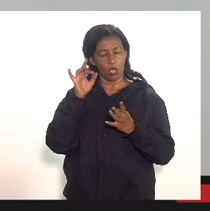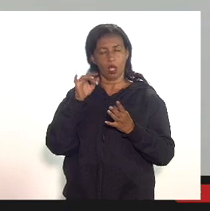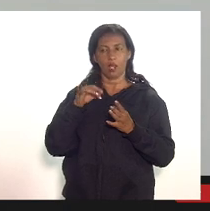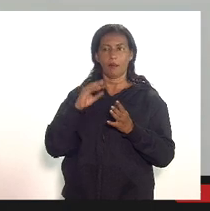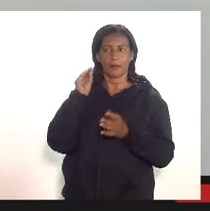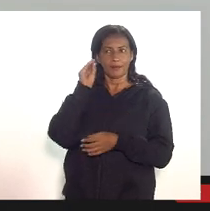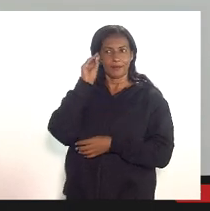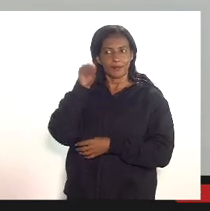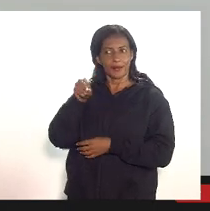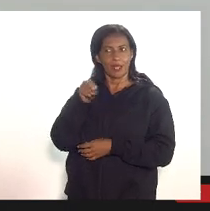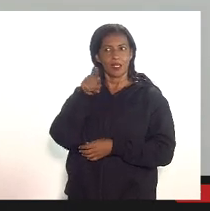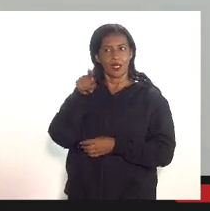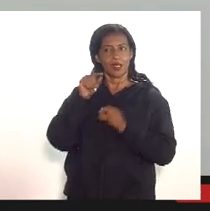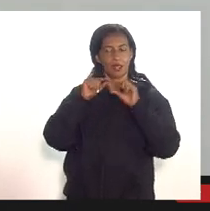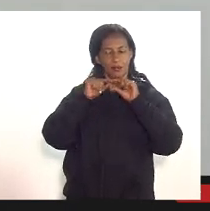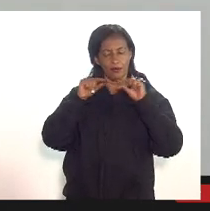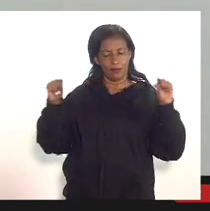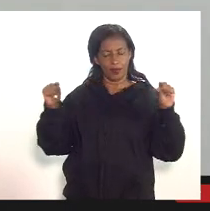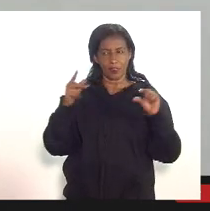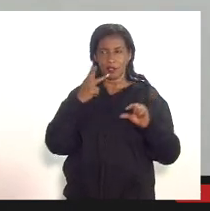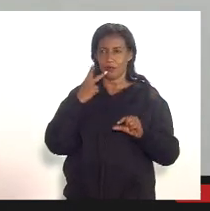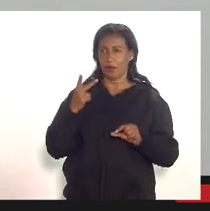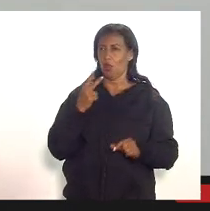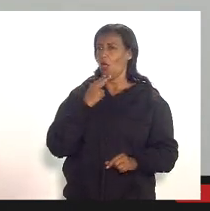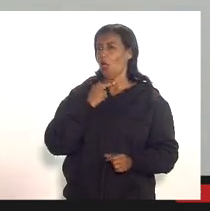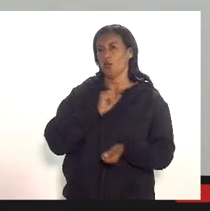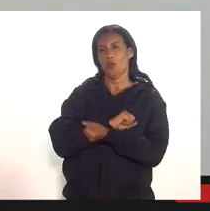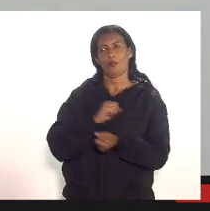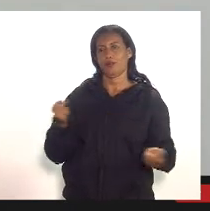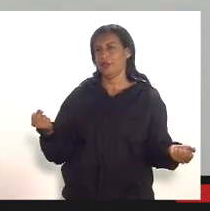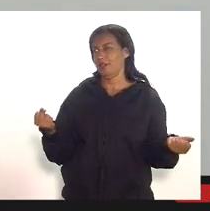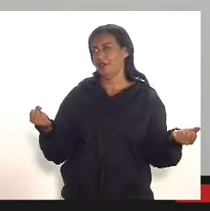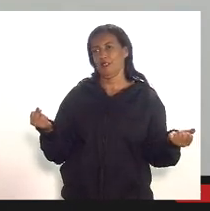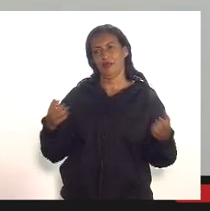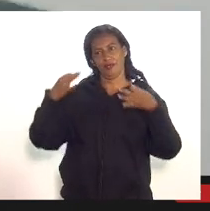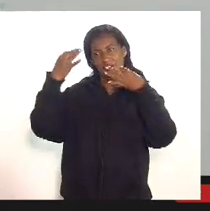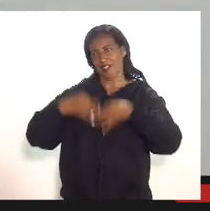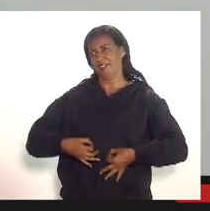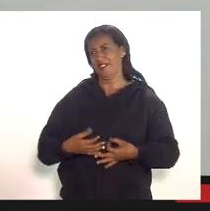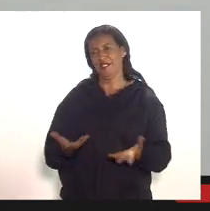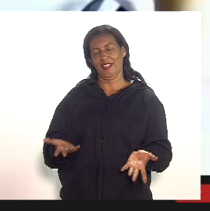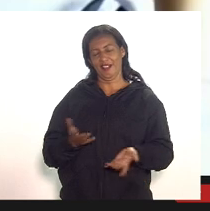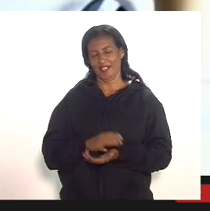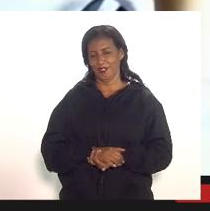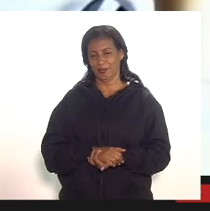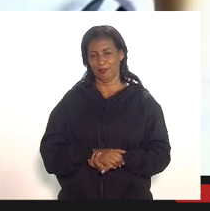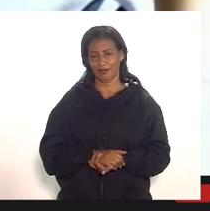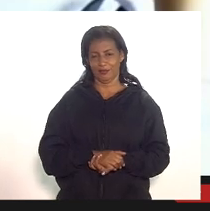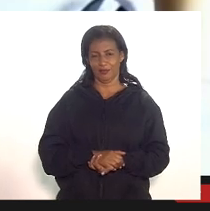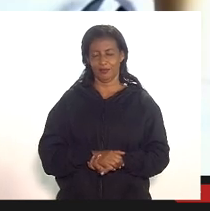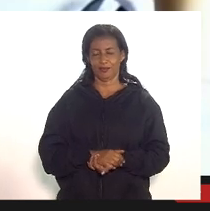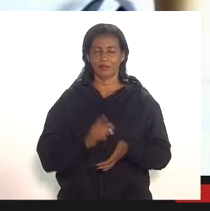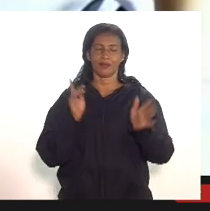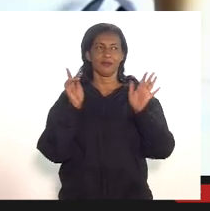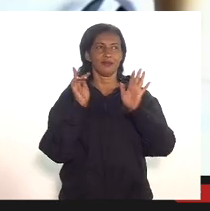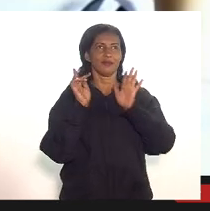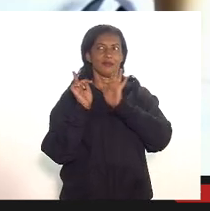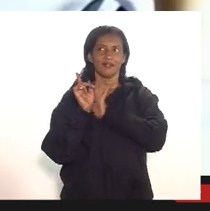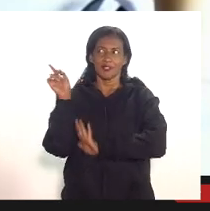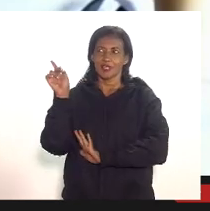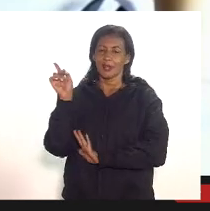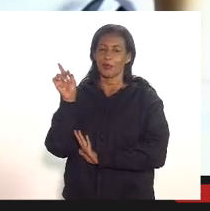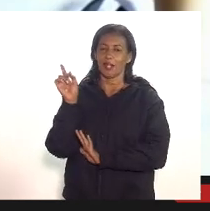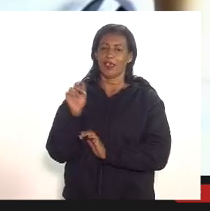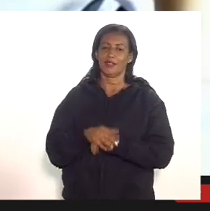vossa excelência acabou de dizer não é possível que esteja que esteja correto deputado Márcio Pacheco no final da